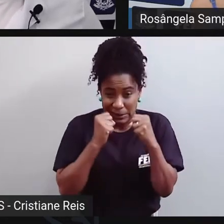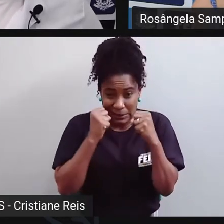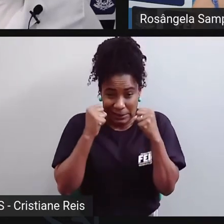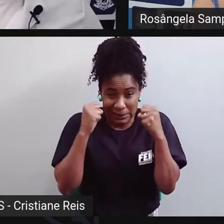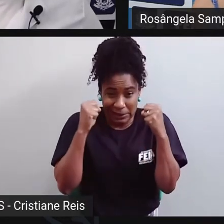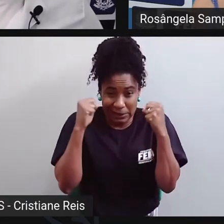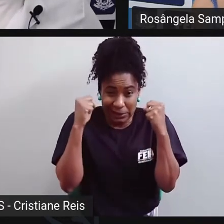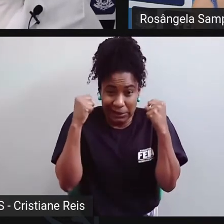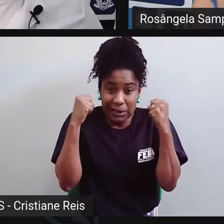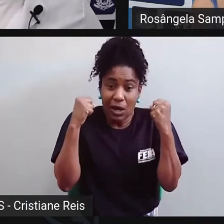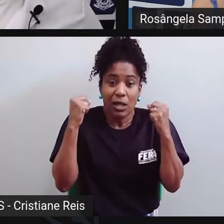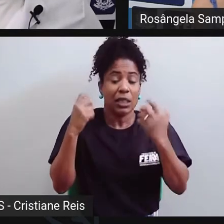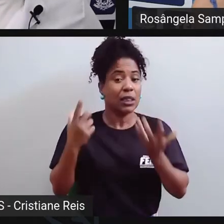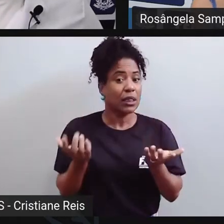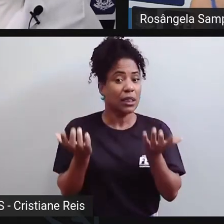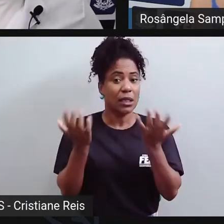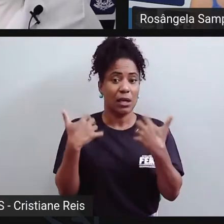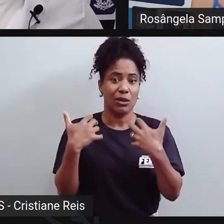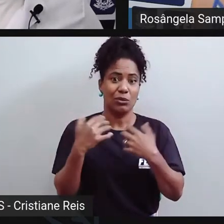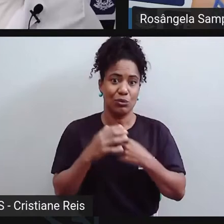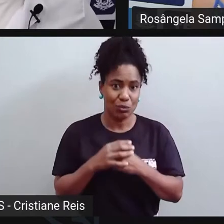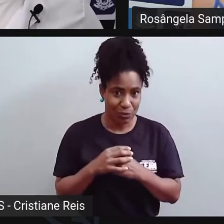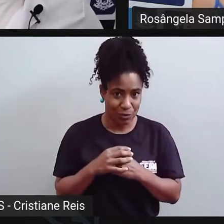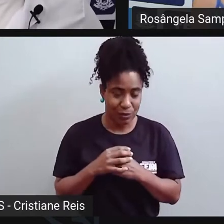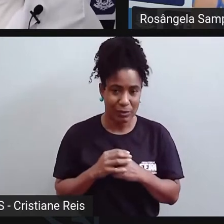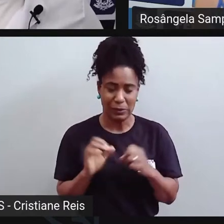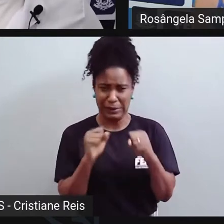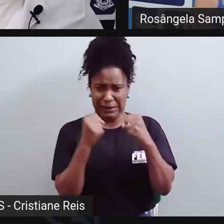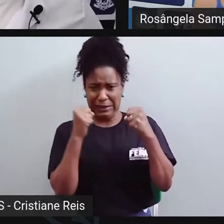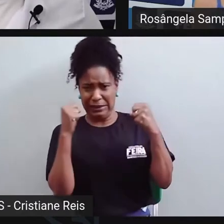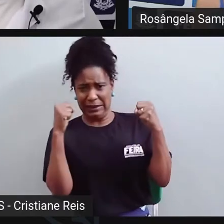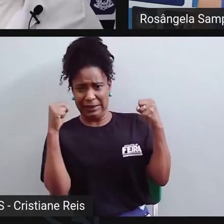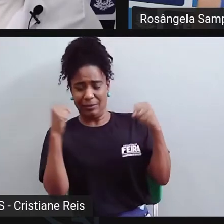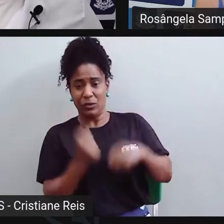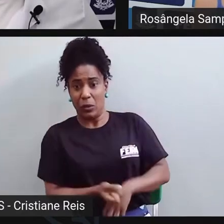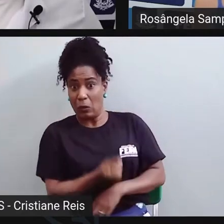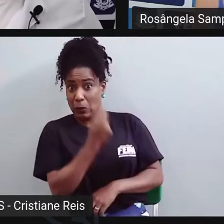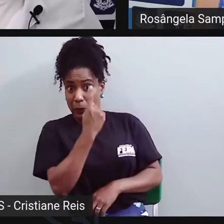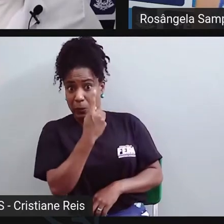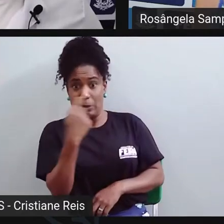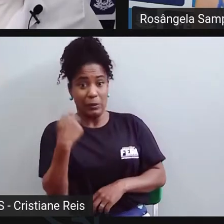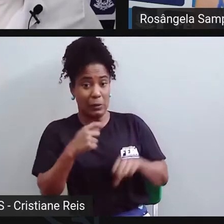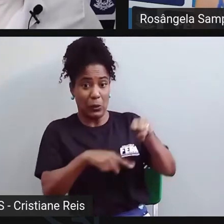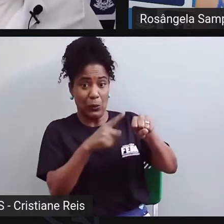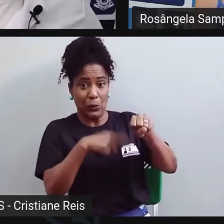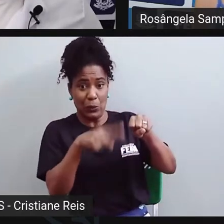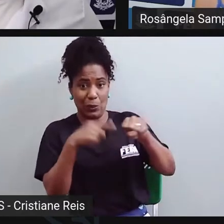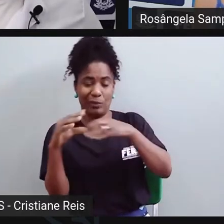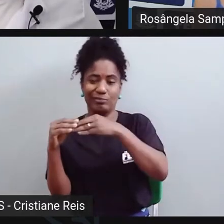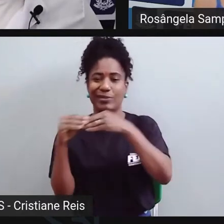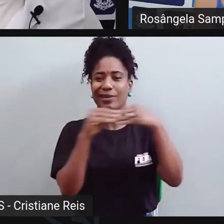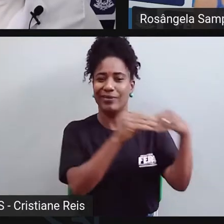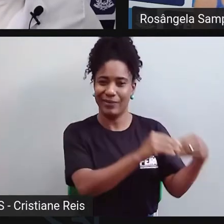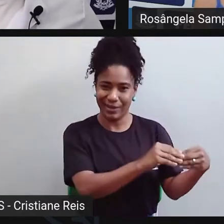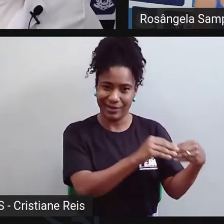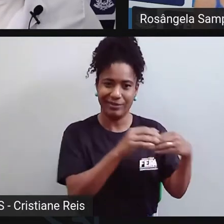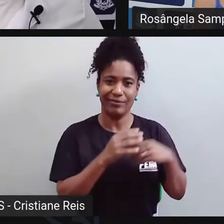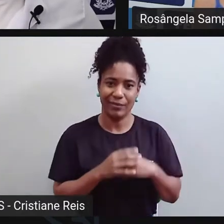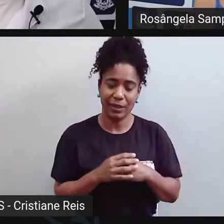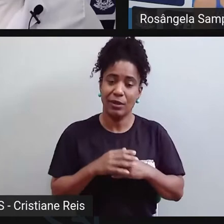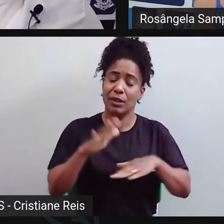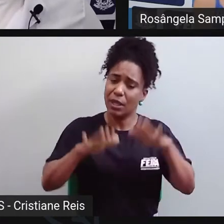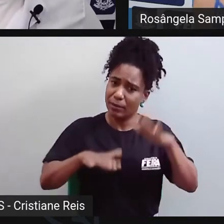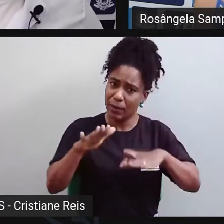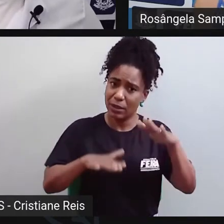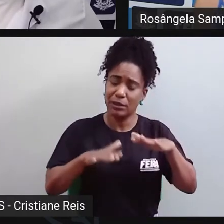a esse afastamento. E de acordo com o tipo de transtorno, você tem vários tipos de tratamento, como você